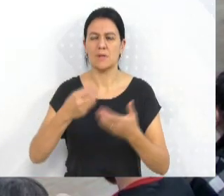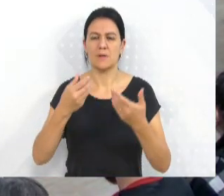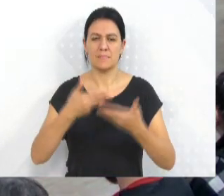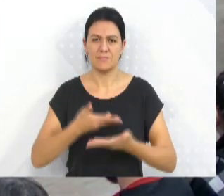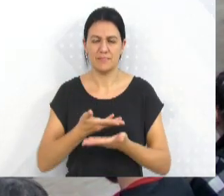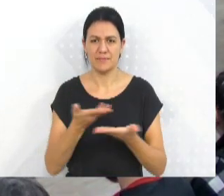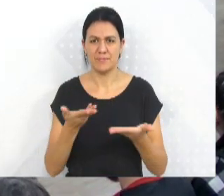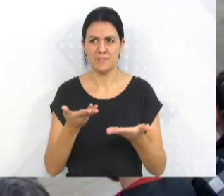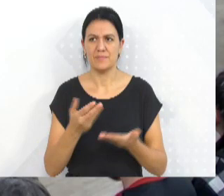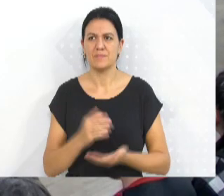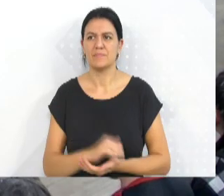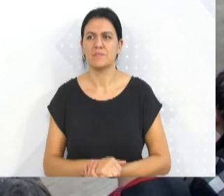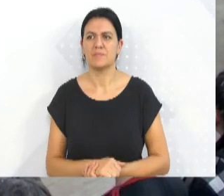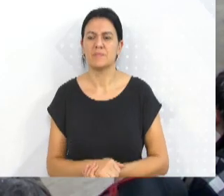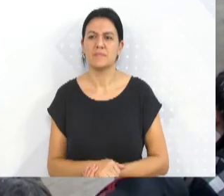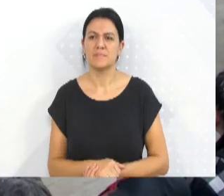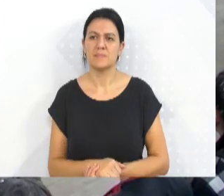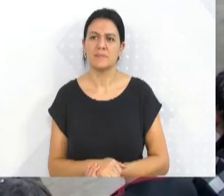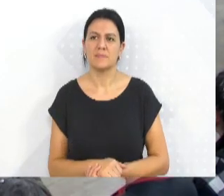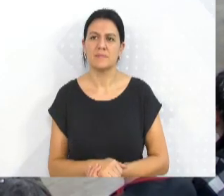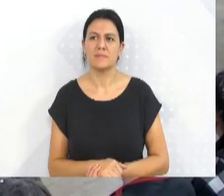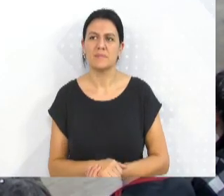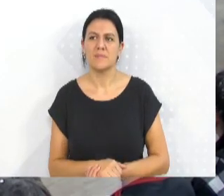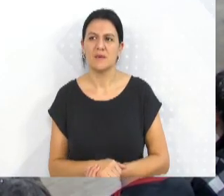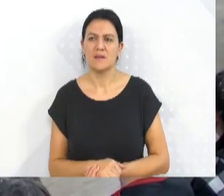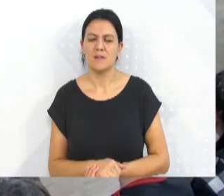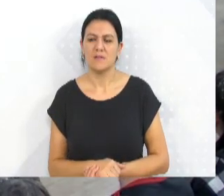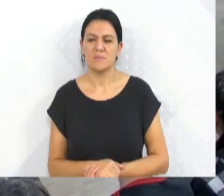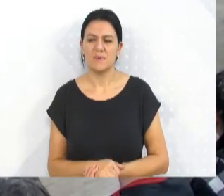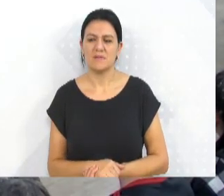para fazer o uso da palavra, com um de três minutos.